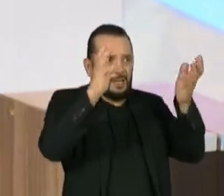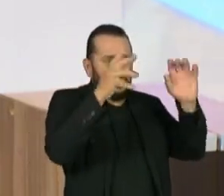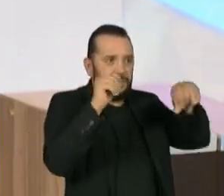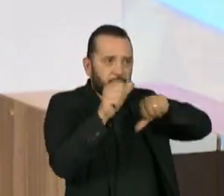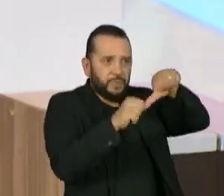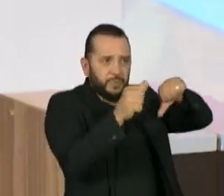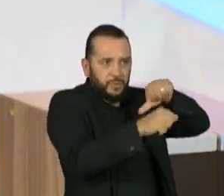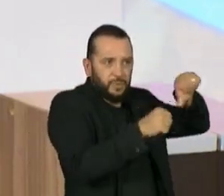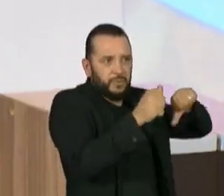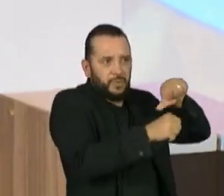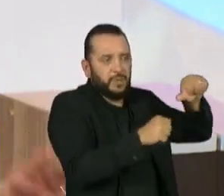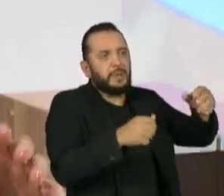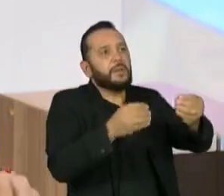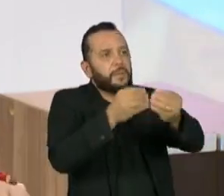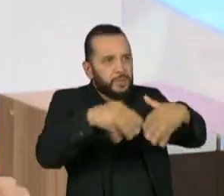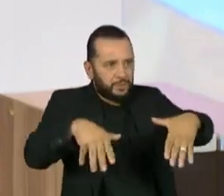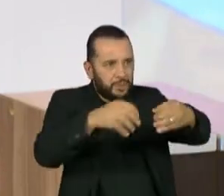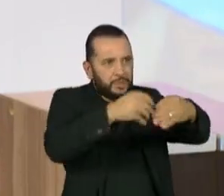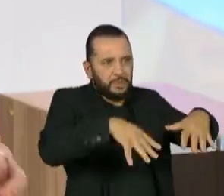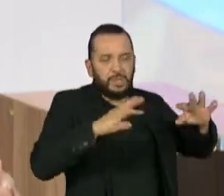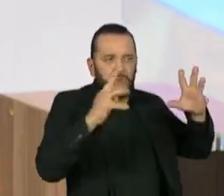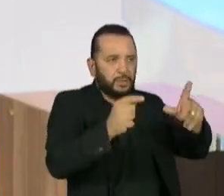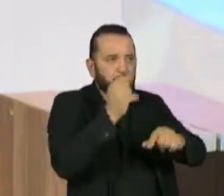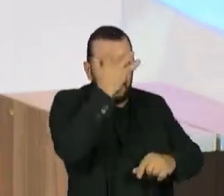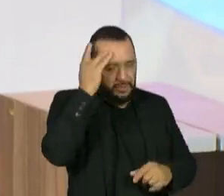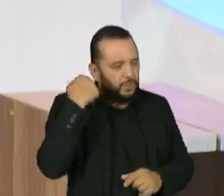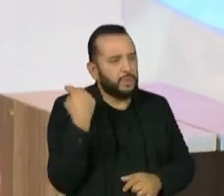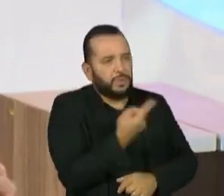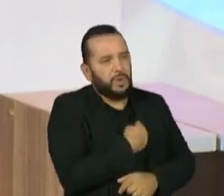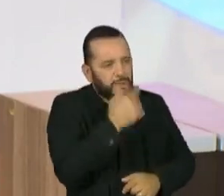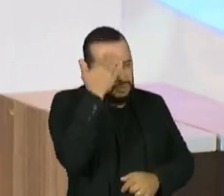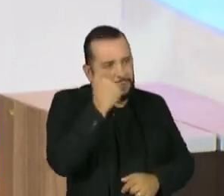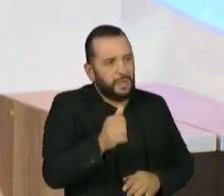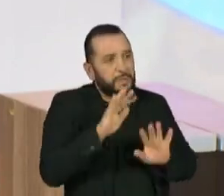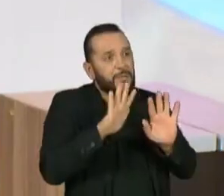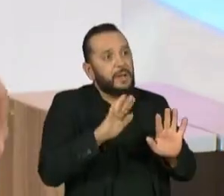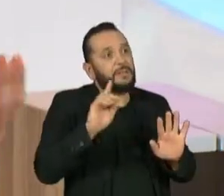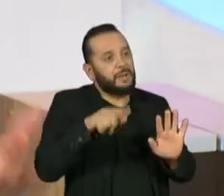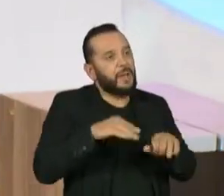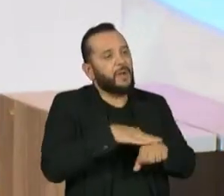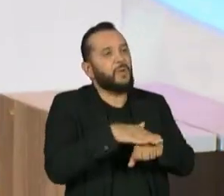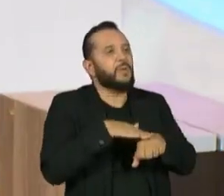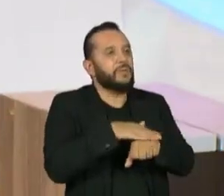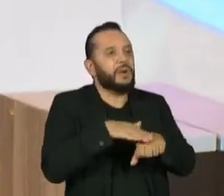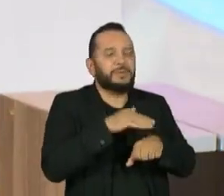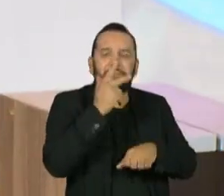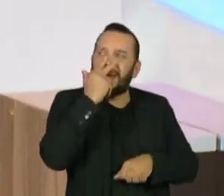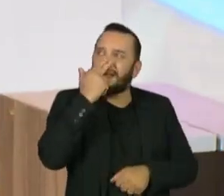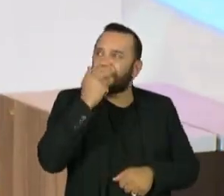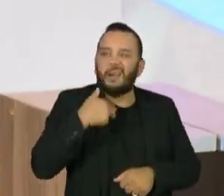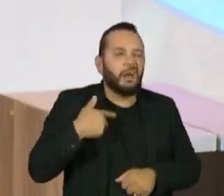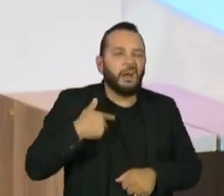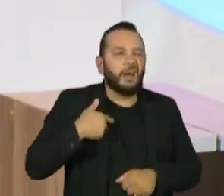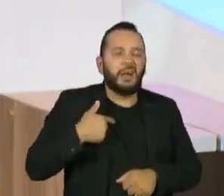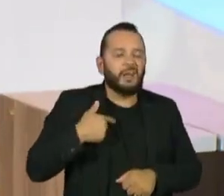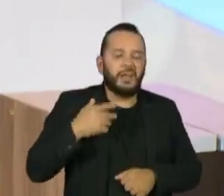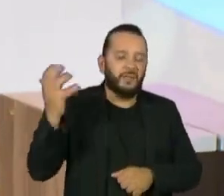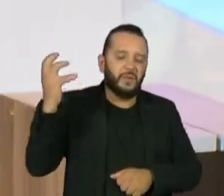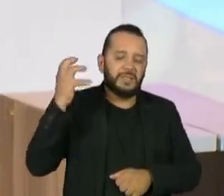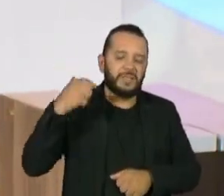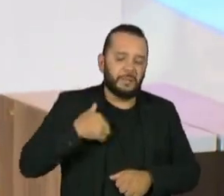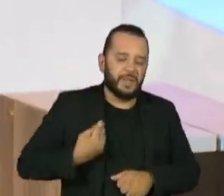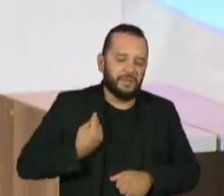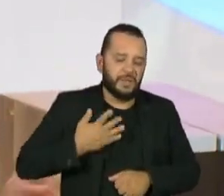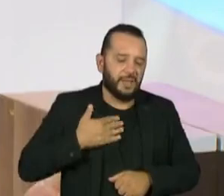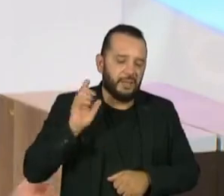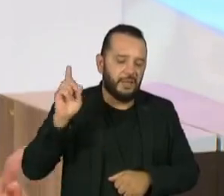a gente sabe disso, mas é um diálogo, uma conversa que às vezes parece muito longe da gente. Apesar de afetar